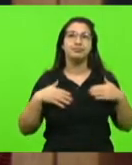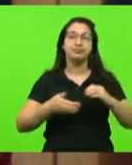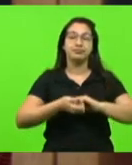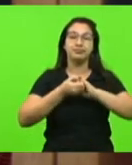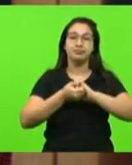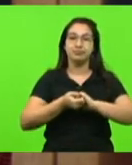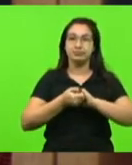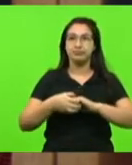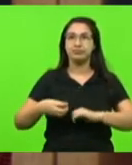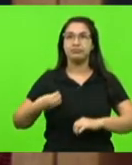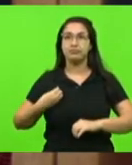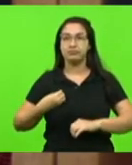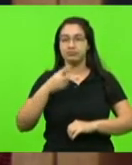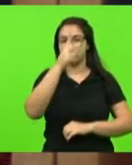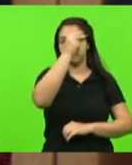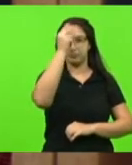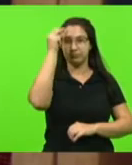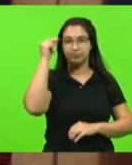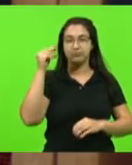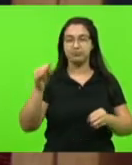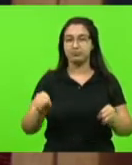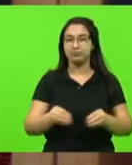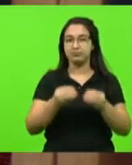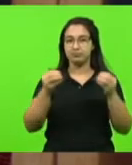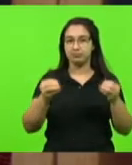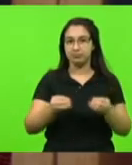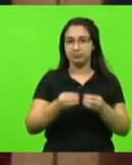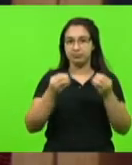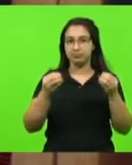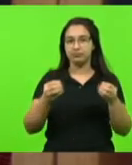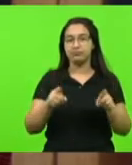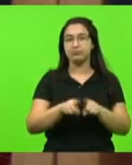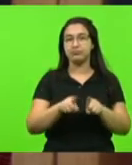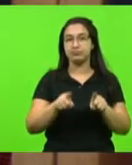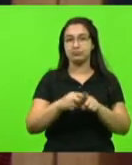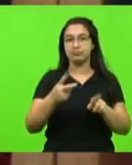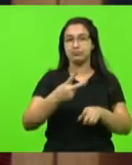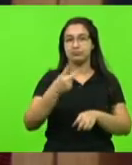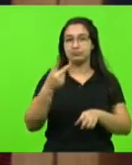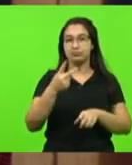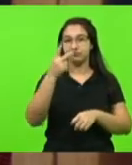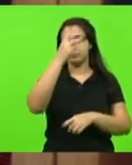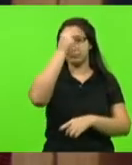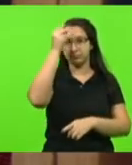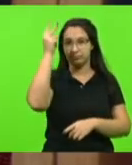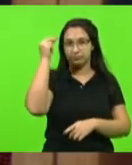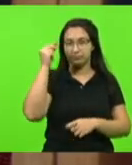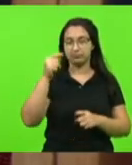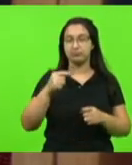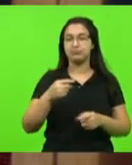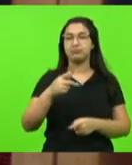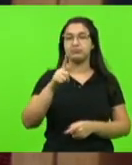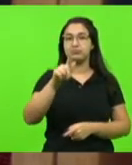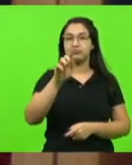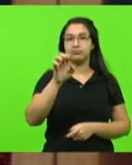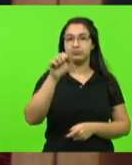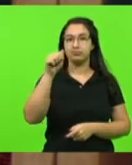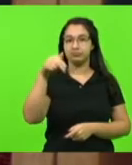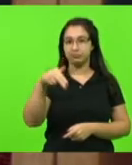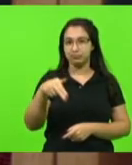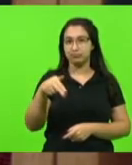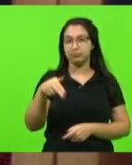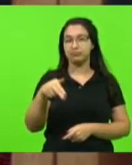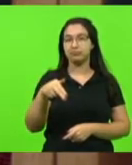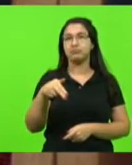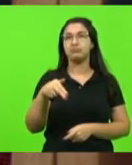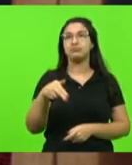presenças do prefeito de Bombinhas, que nos acompanha na sessão e o seu vice-prefeito, ao prefeito Jean, vice-prefeito de Merim